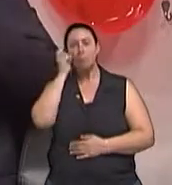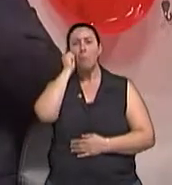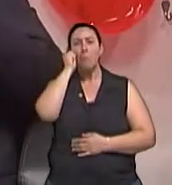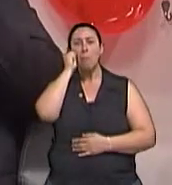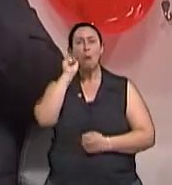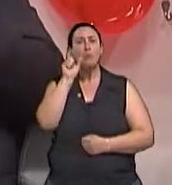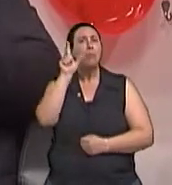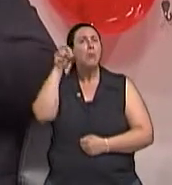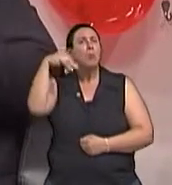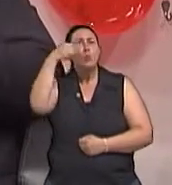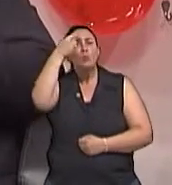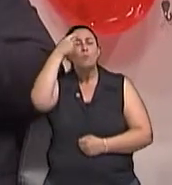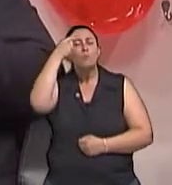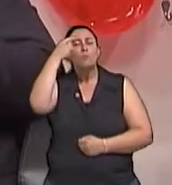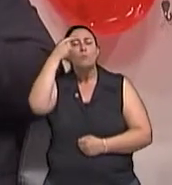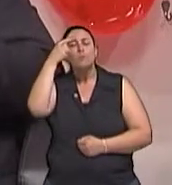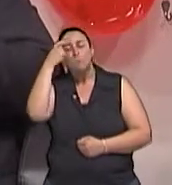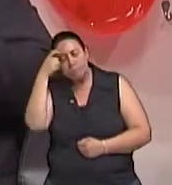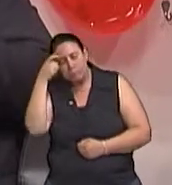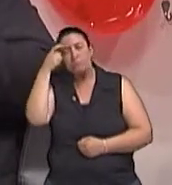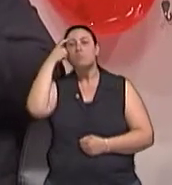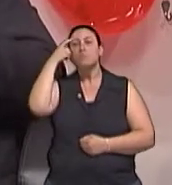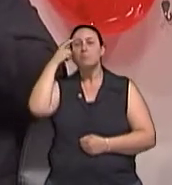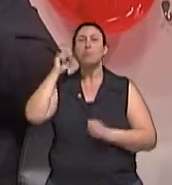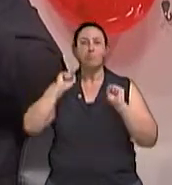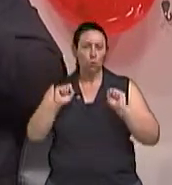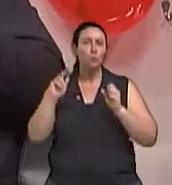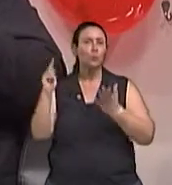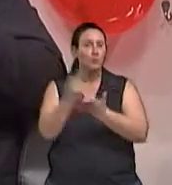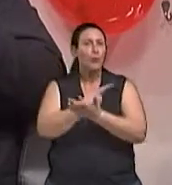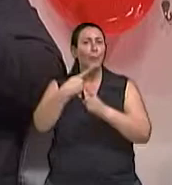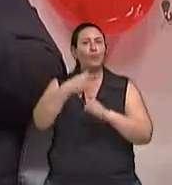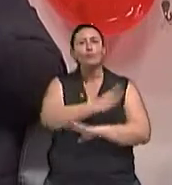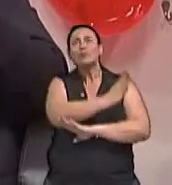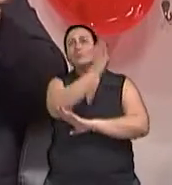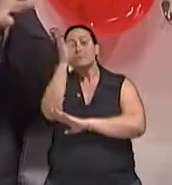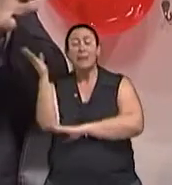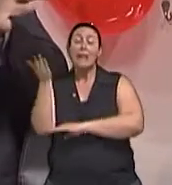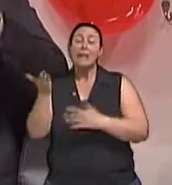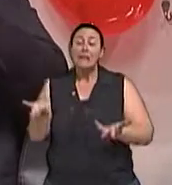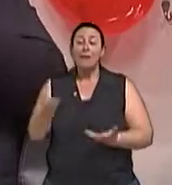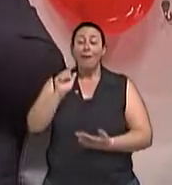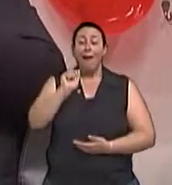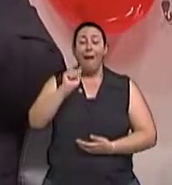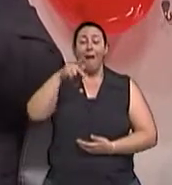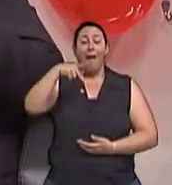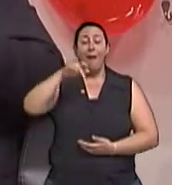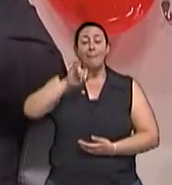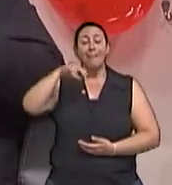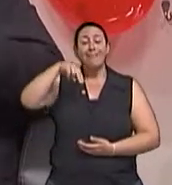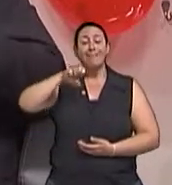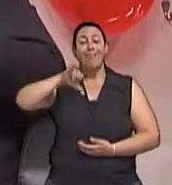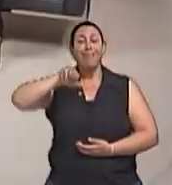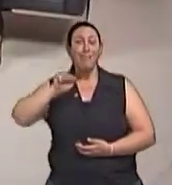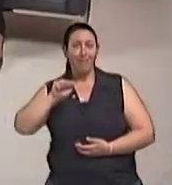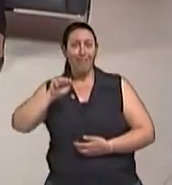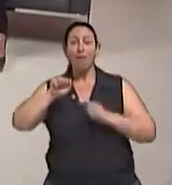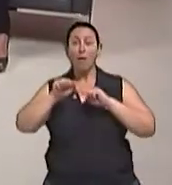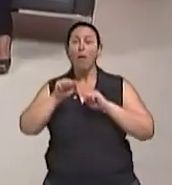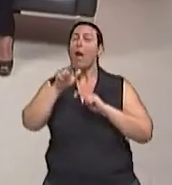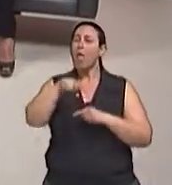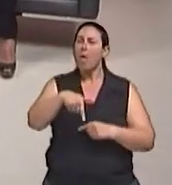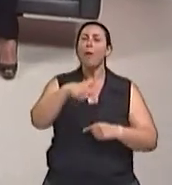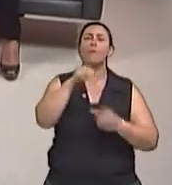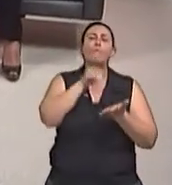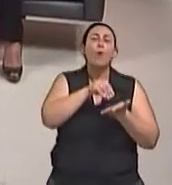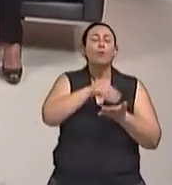nascimento da apneia do sono. Mas em outras situações, nascimento da apneia do sono não necessariamente é uma insônia, mas em termos de qualidade, sim. Em termos